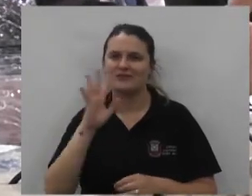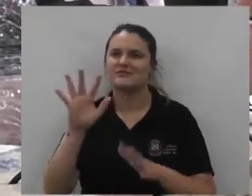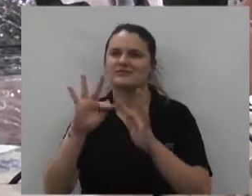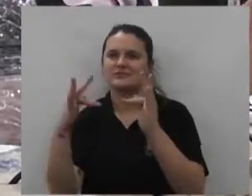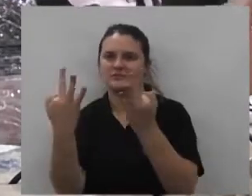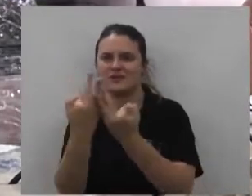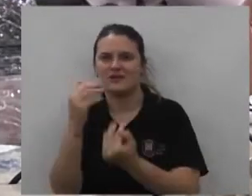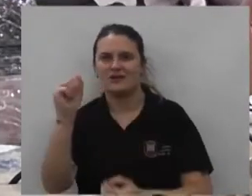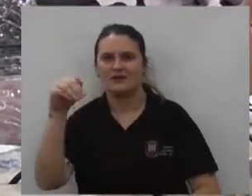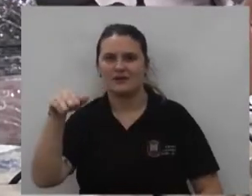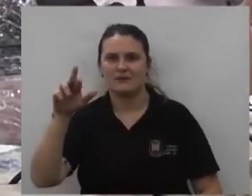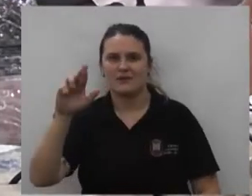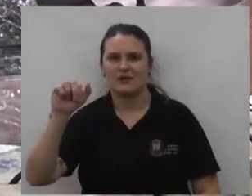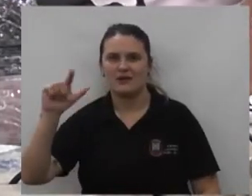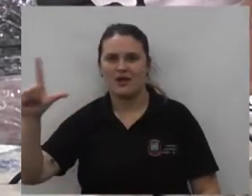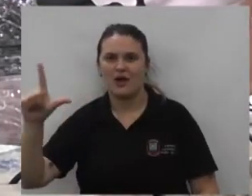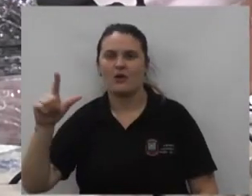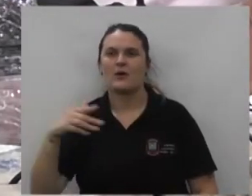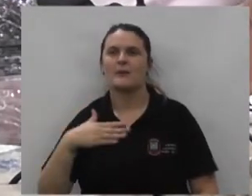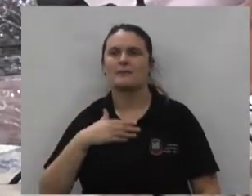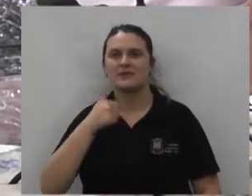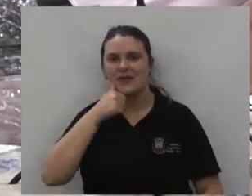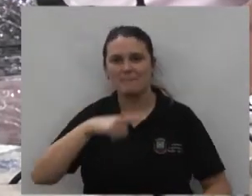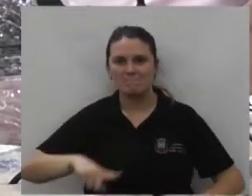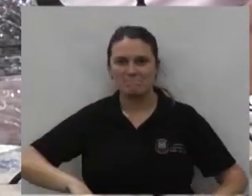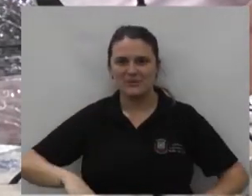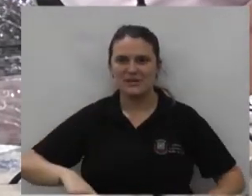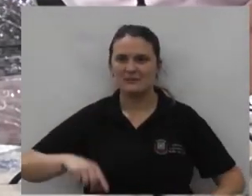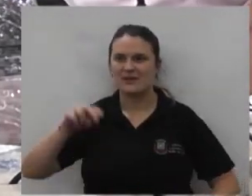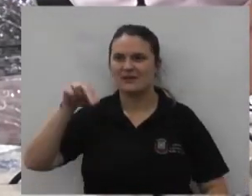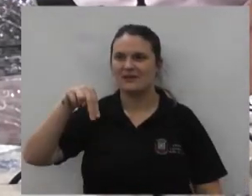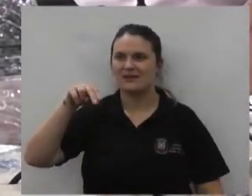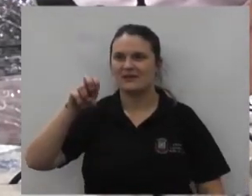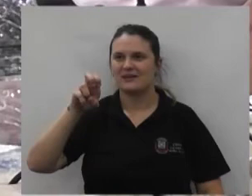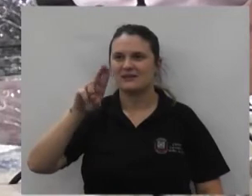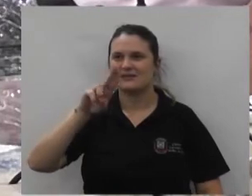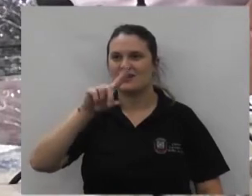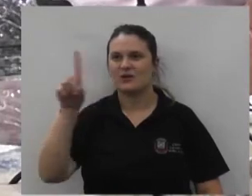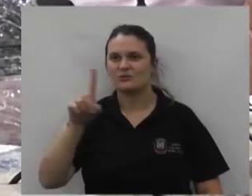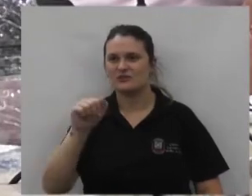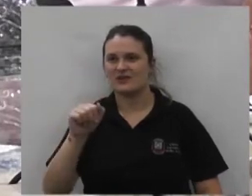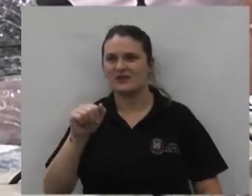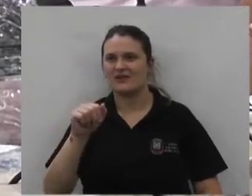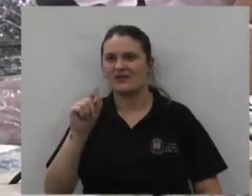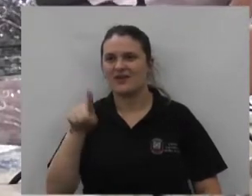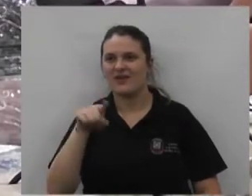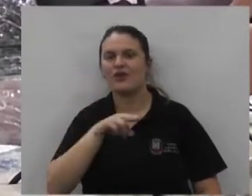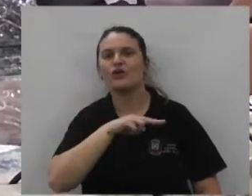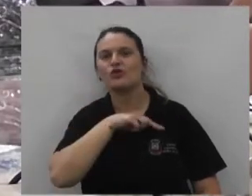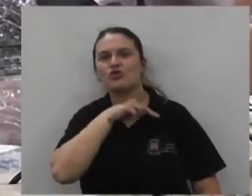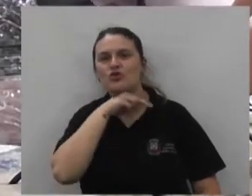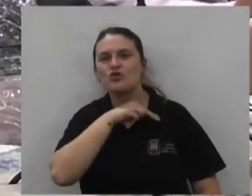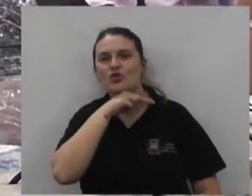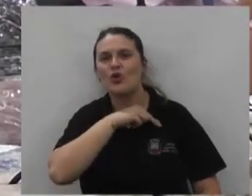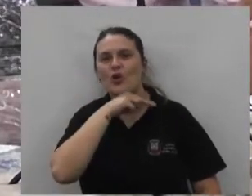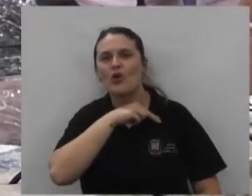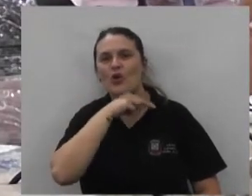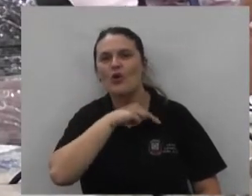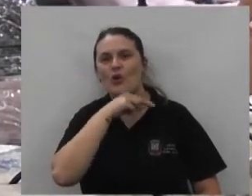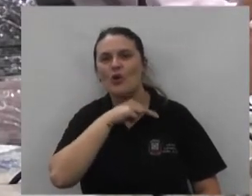se encontra aqui a minha prima Neuza que é sogra do não que é sogra que é nora do